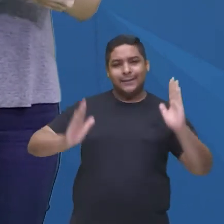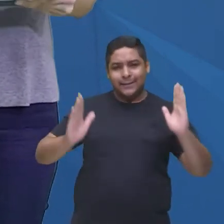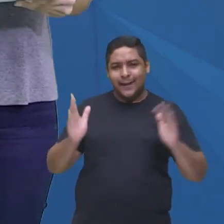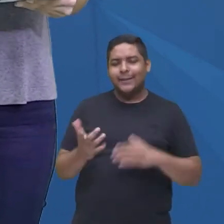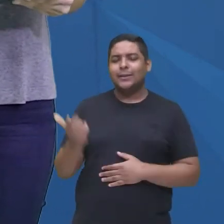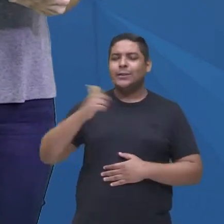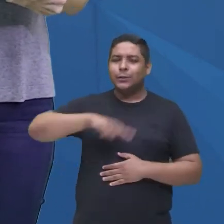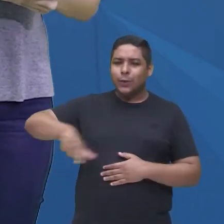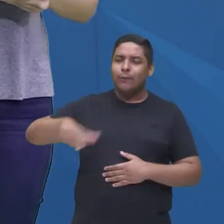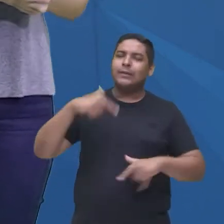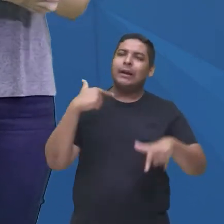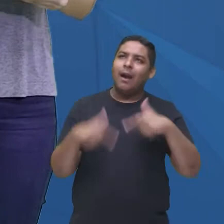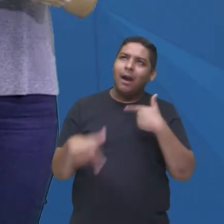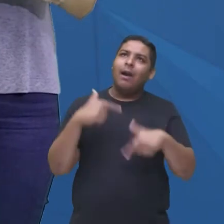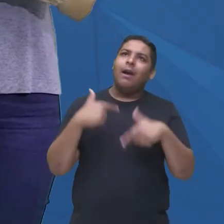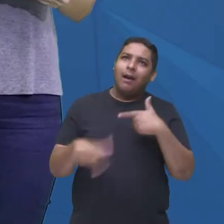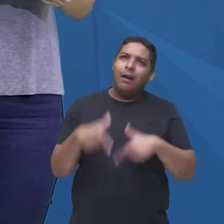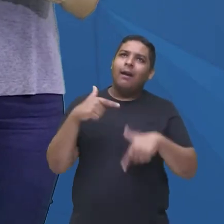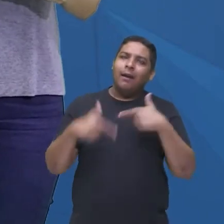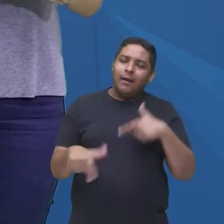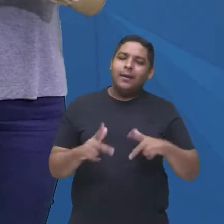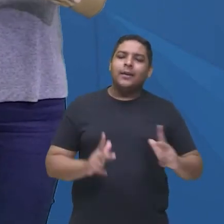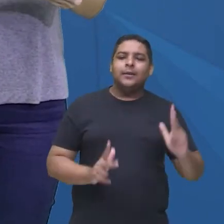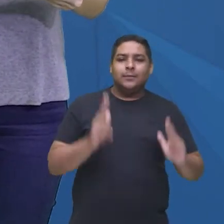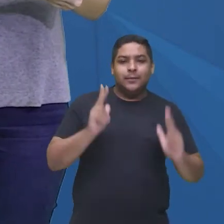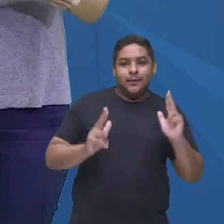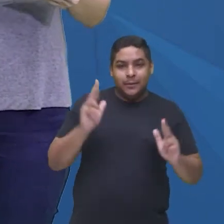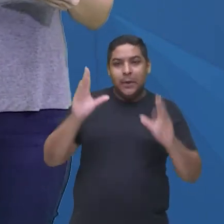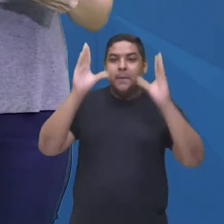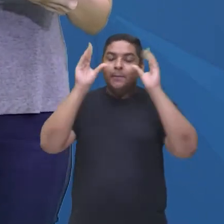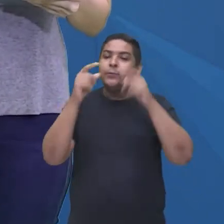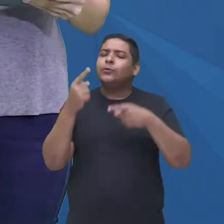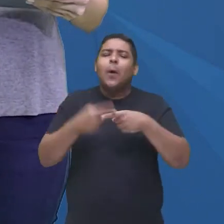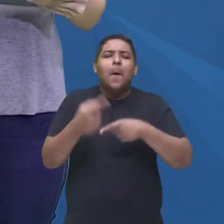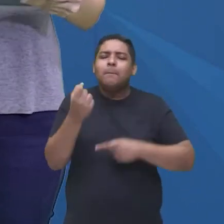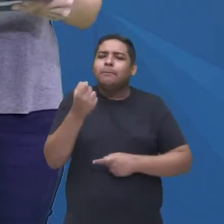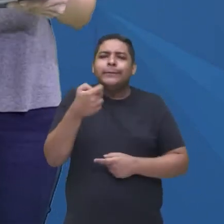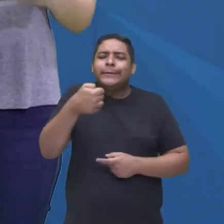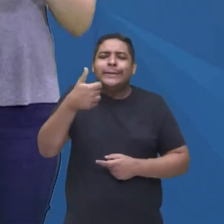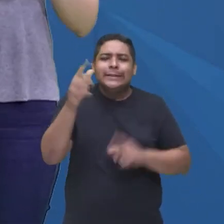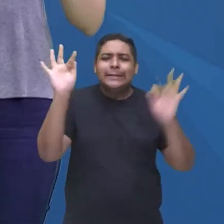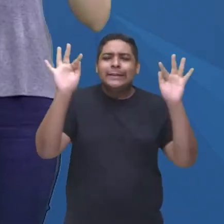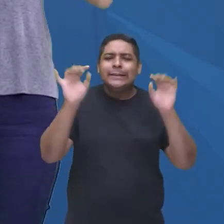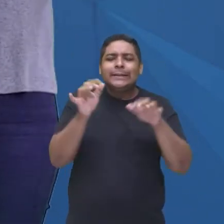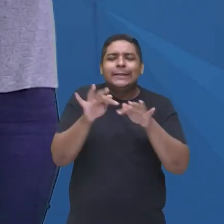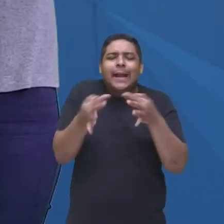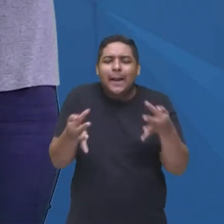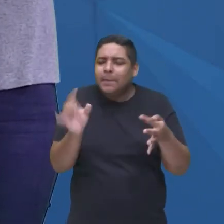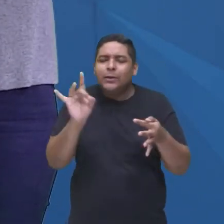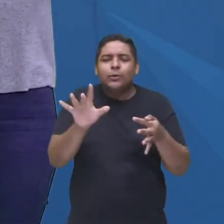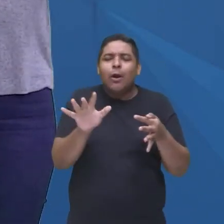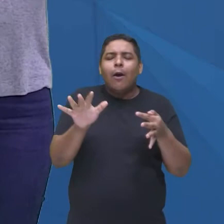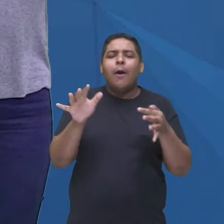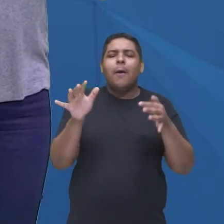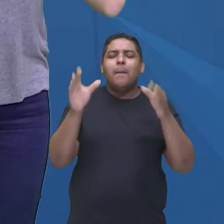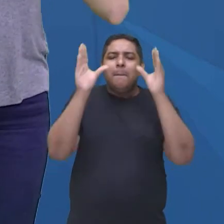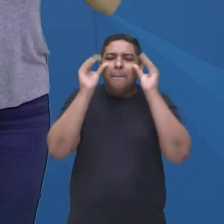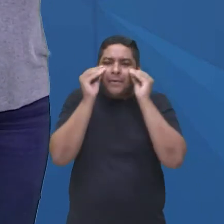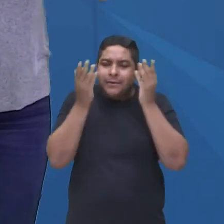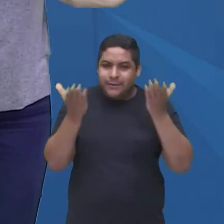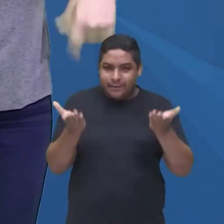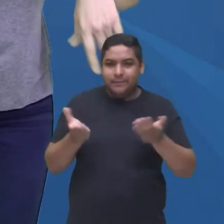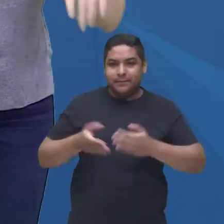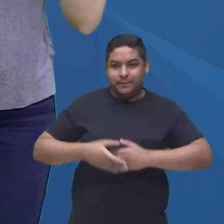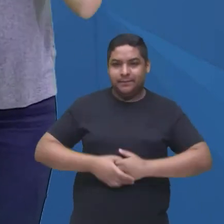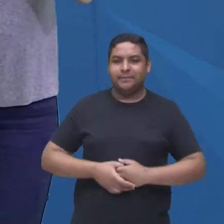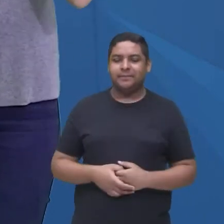detectar esse tipo de ação, né, de piscar o olho e tal. Então realmente dá muito trabalho. E continuando aí,